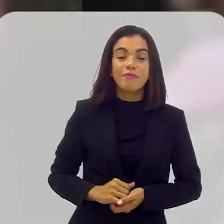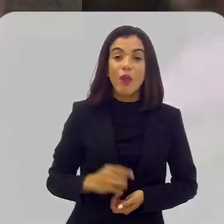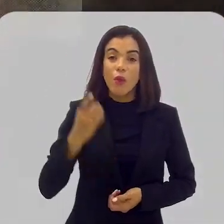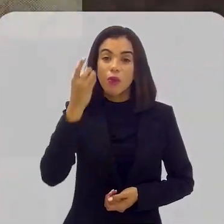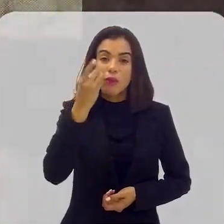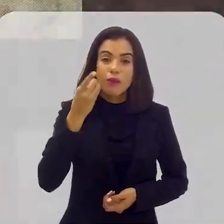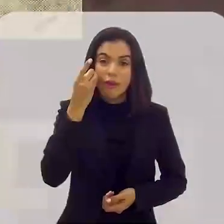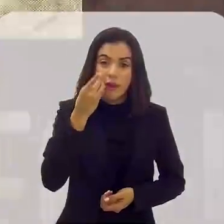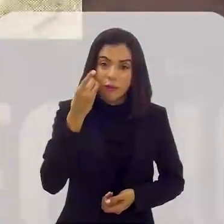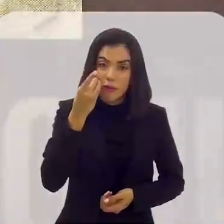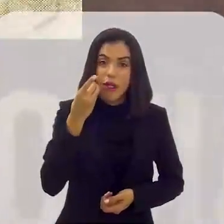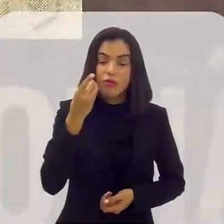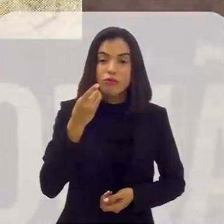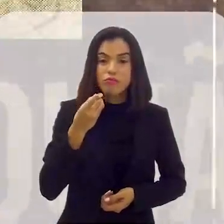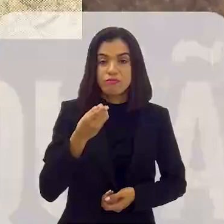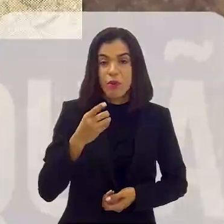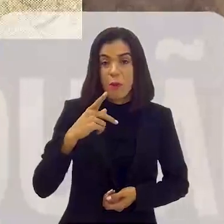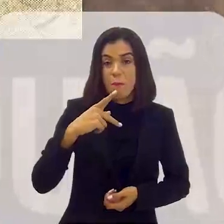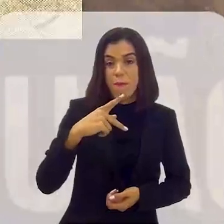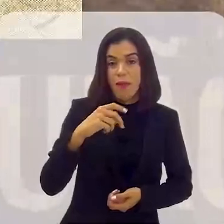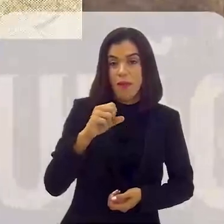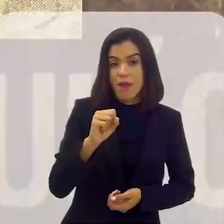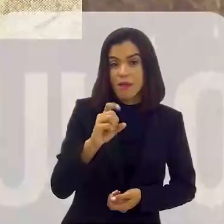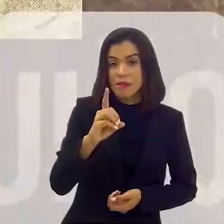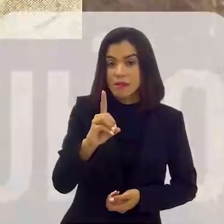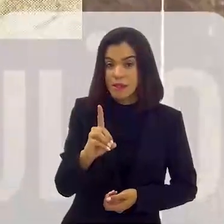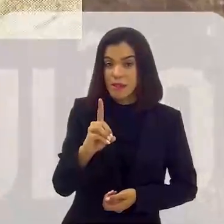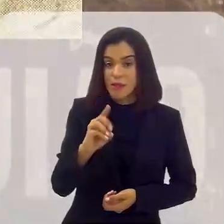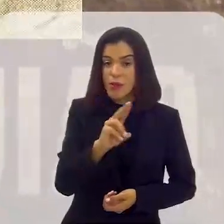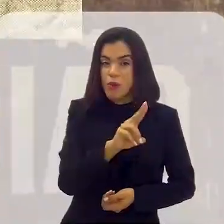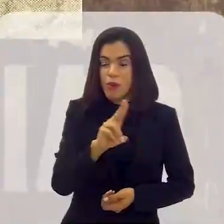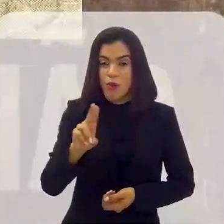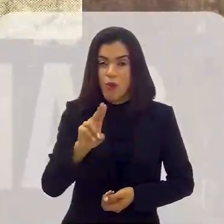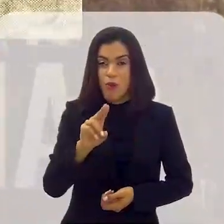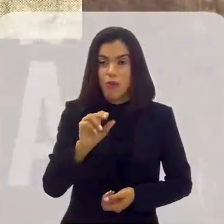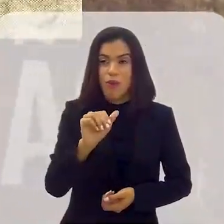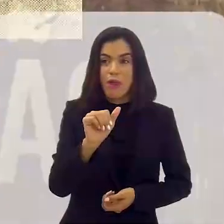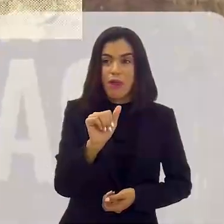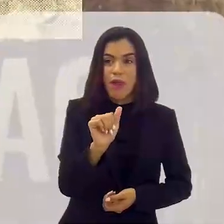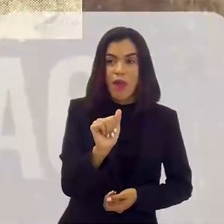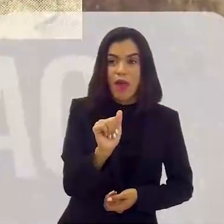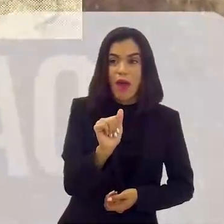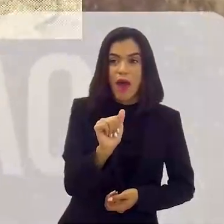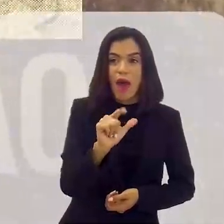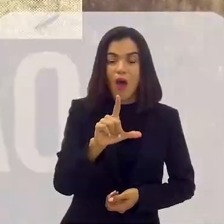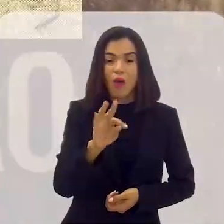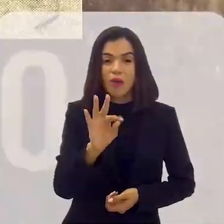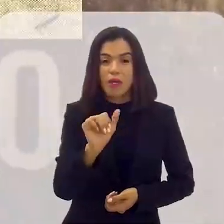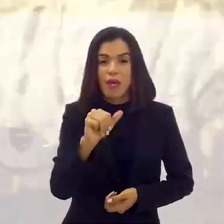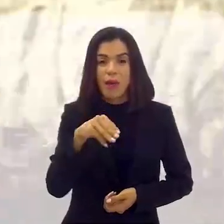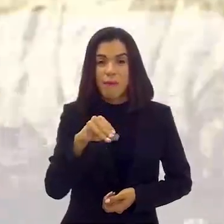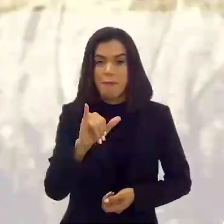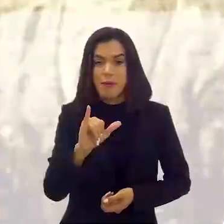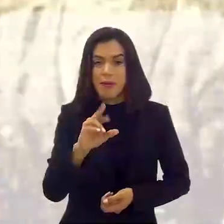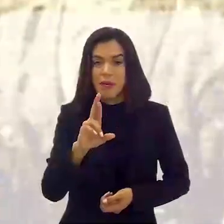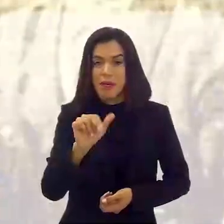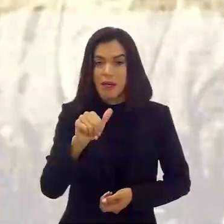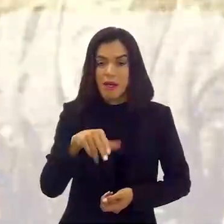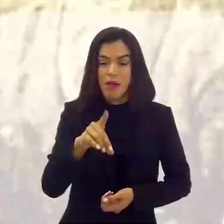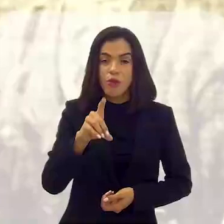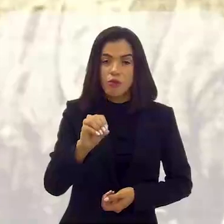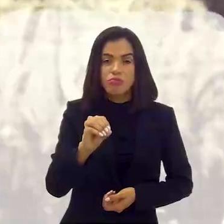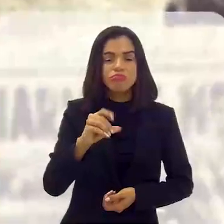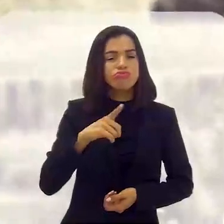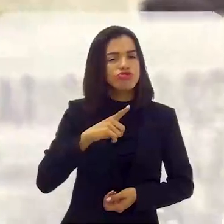Havia um deputado do PSD da Bahia chamado Altamirando Requião. Este homem, nos anos